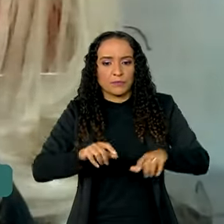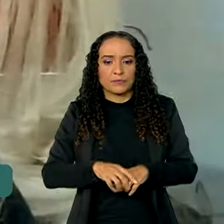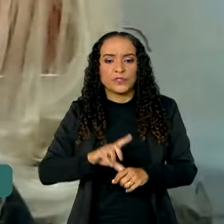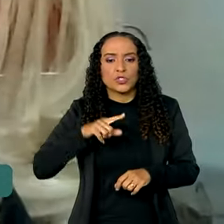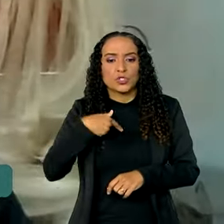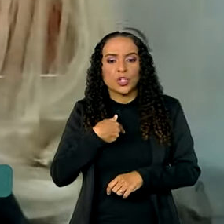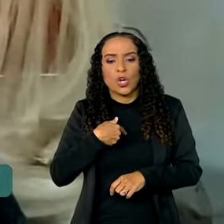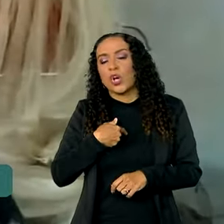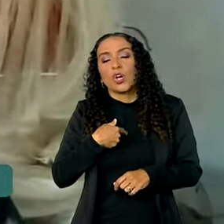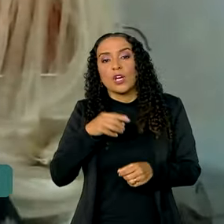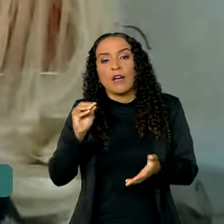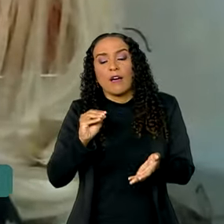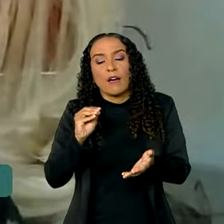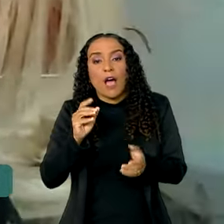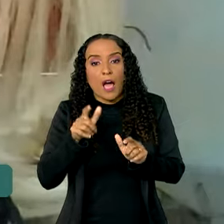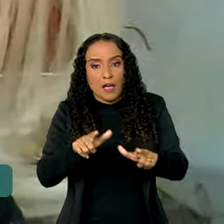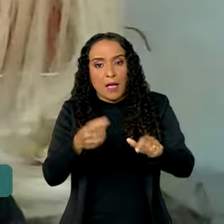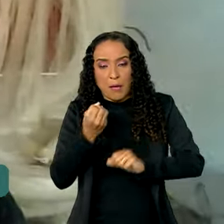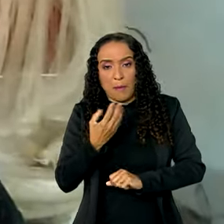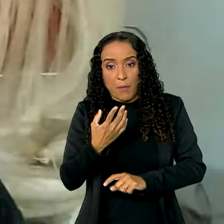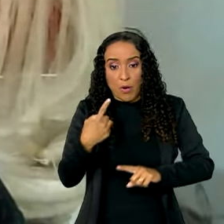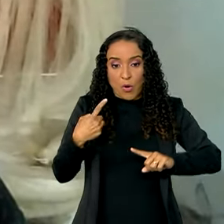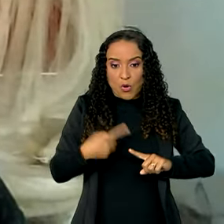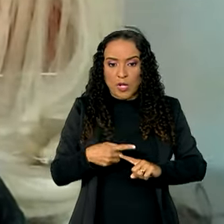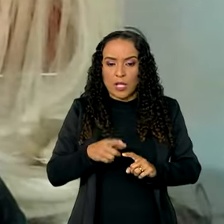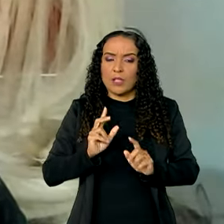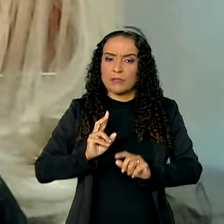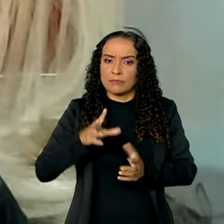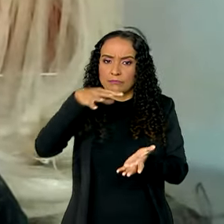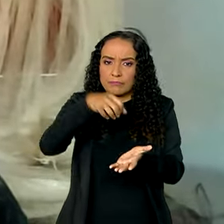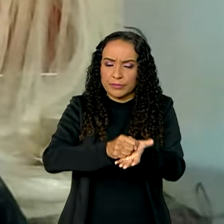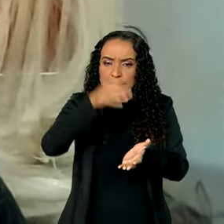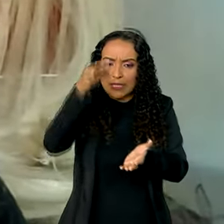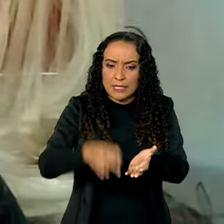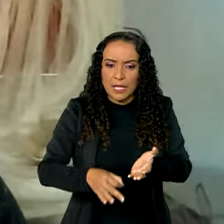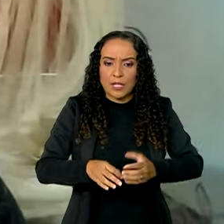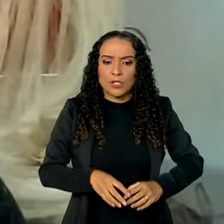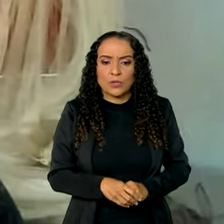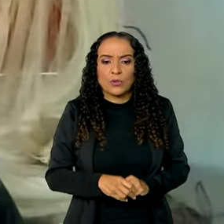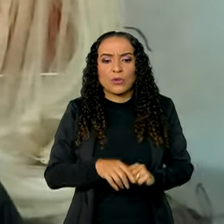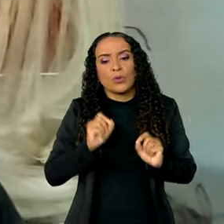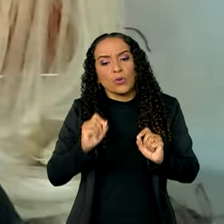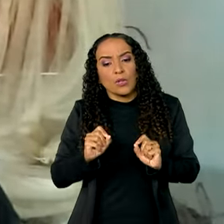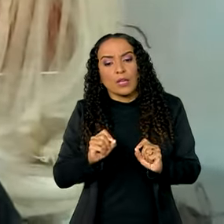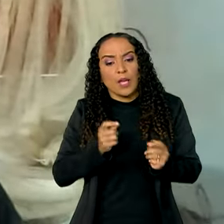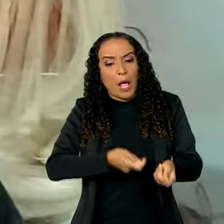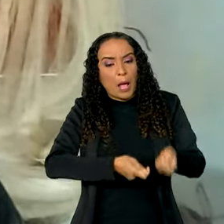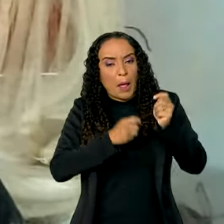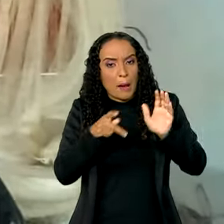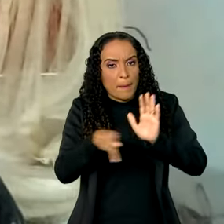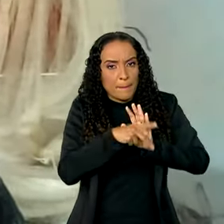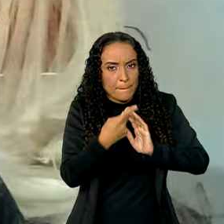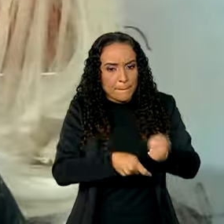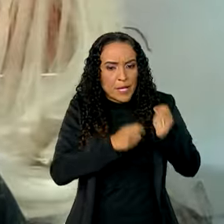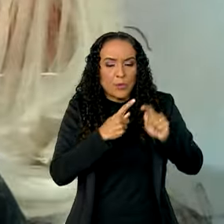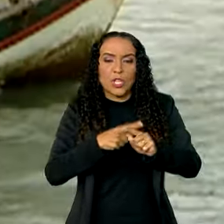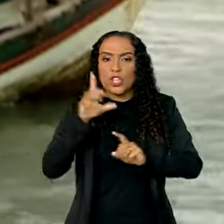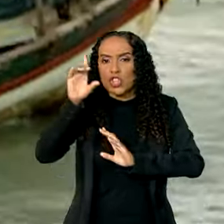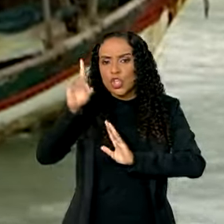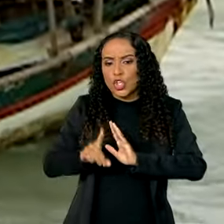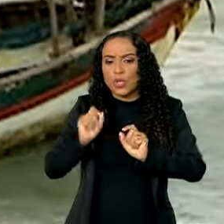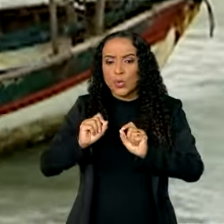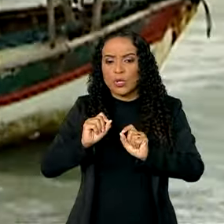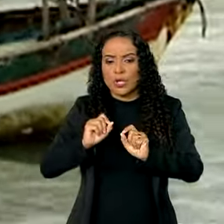grande vantagem dele estar ativo com esse RGP, que é de gerada pesca, porque ele dá direito,